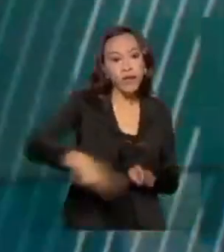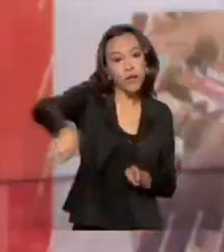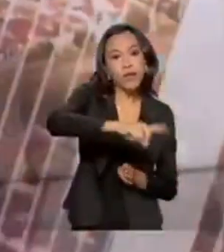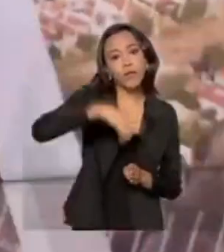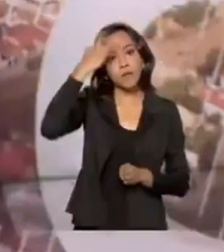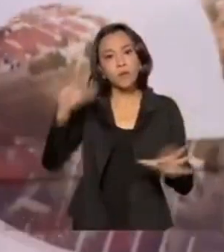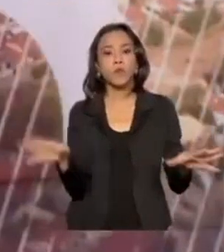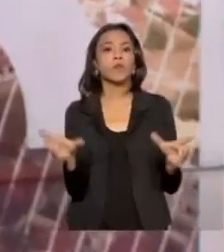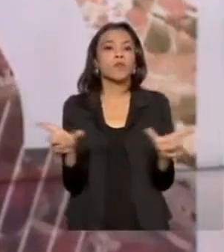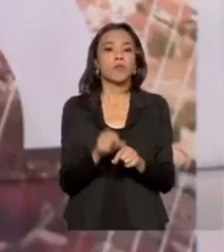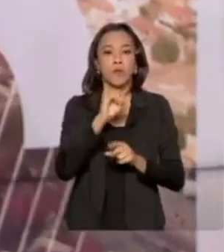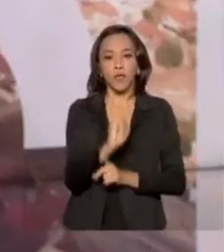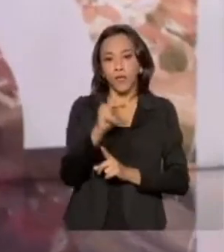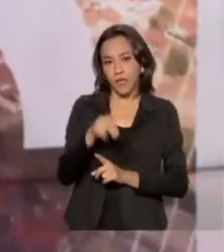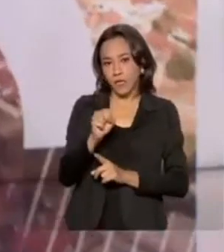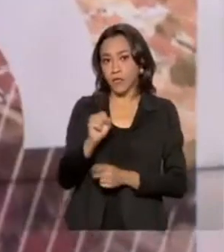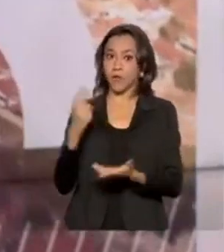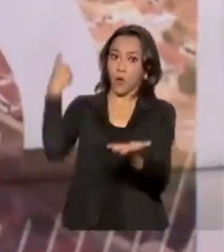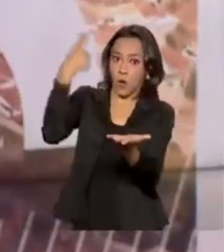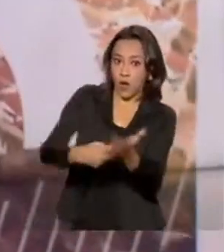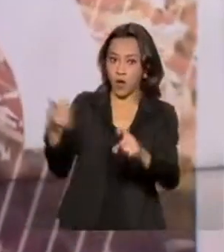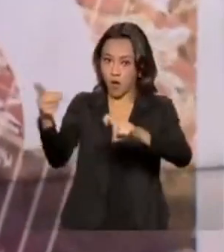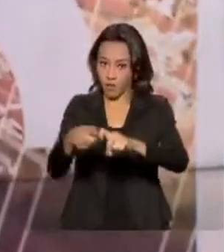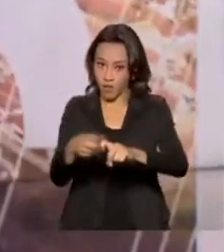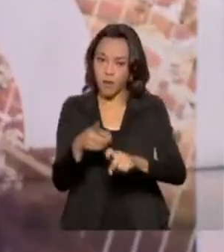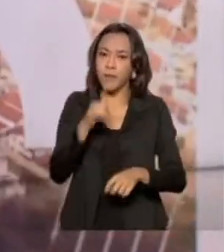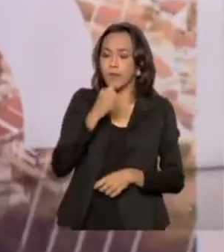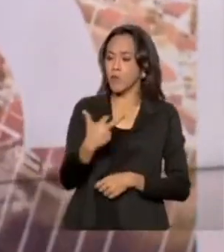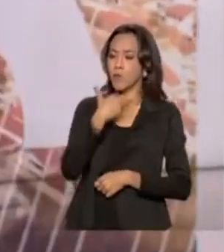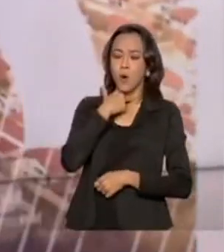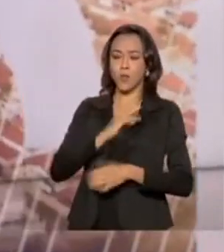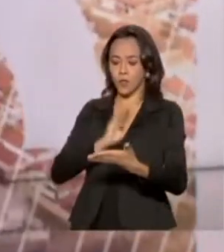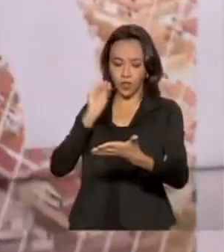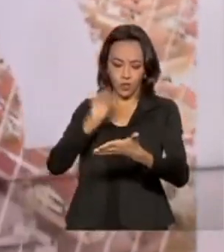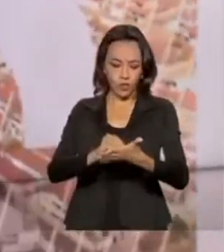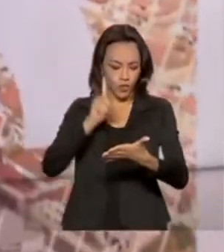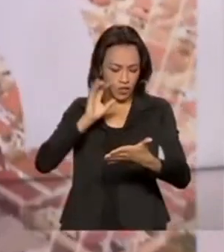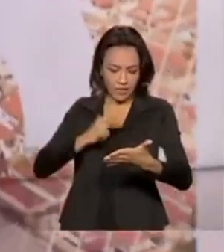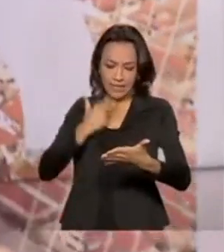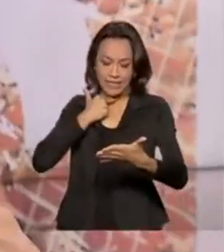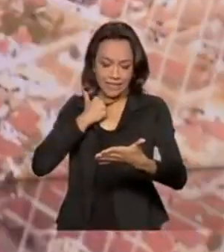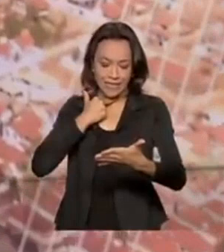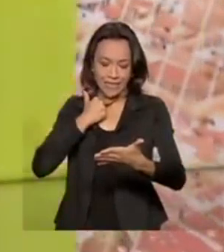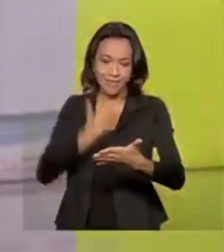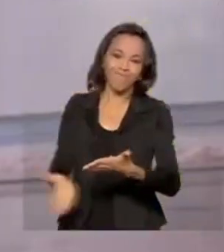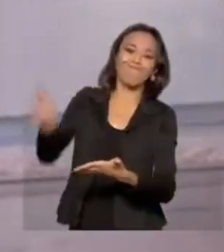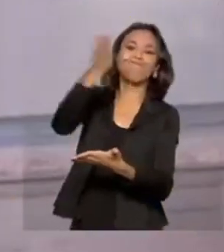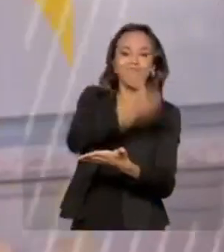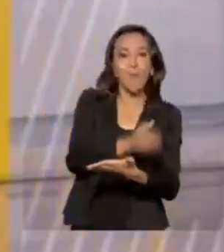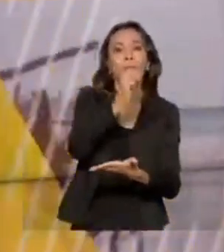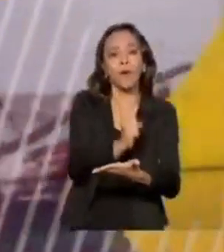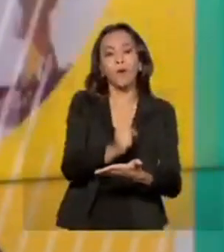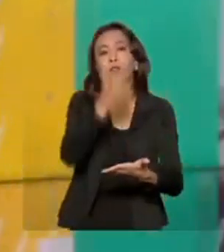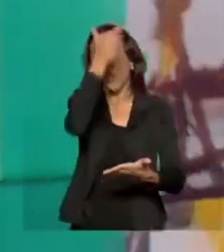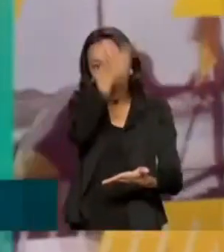sobre a remarcação da perícia médica. Quando a pessoa não puder comparecer na data agendada, ela deverá remarcar o atendimento